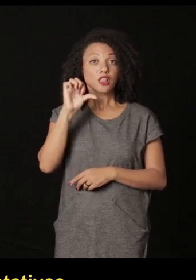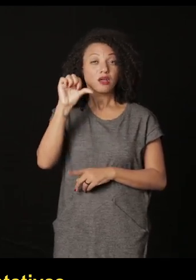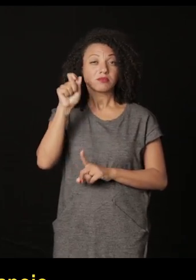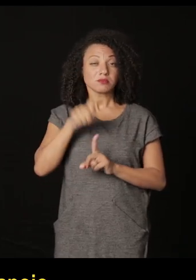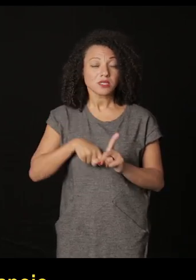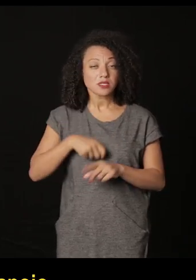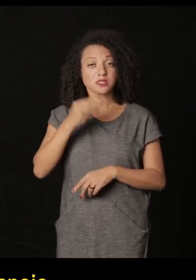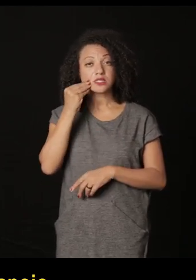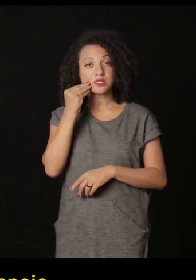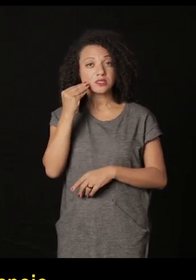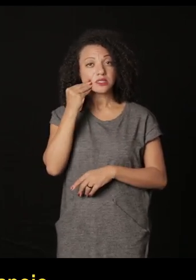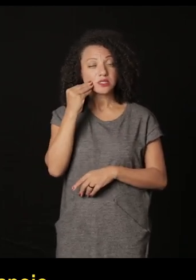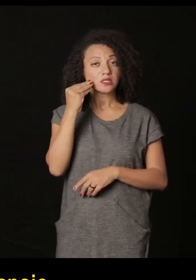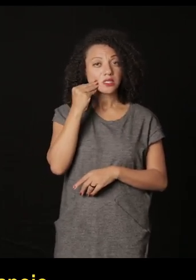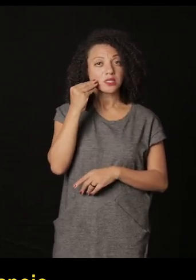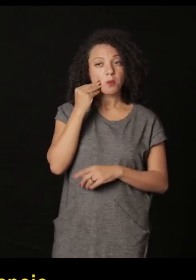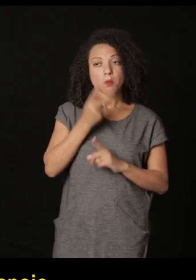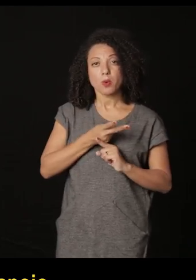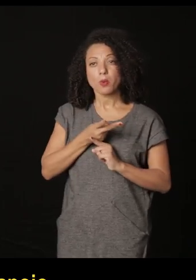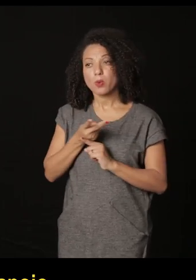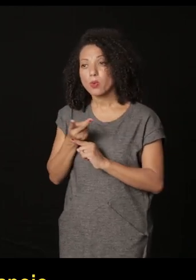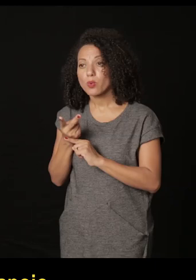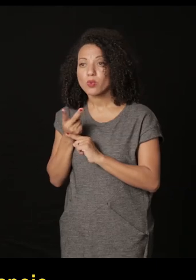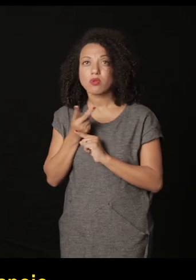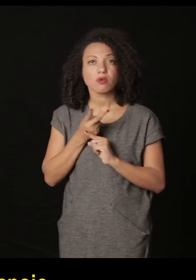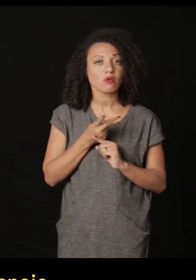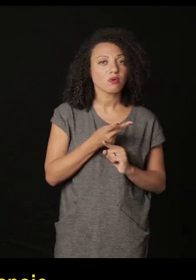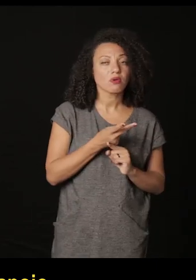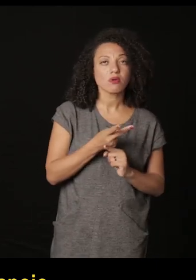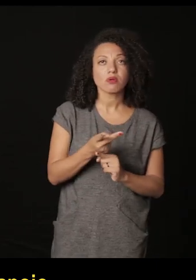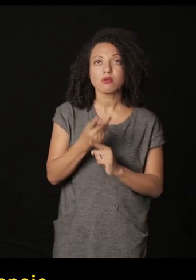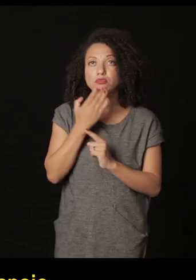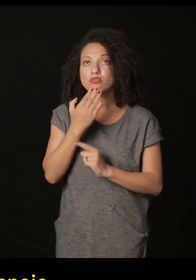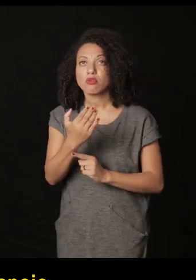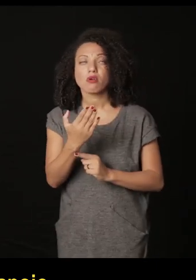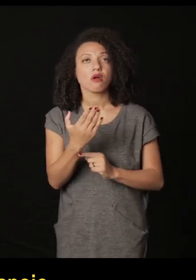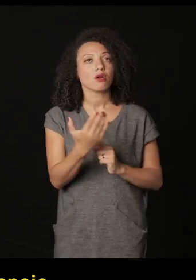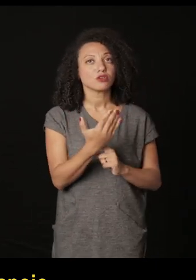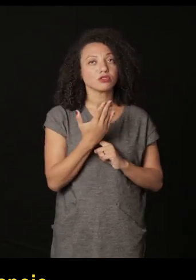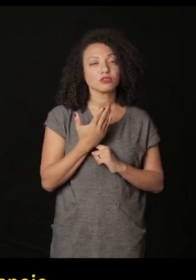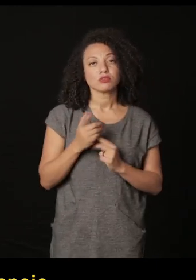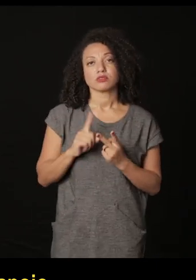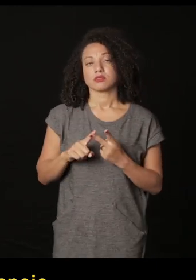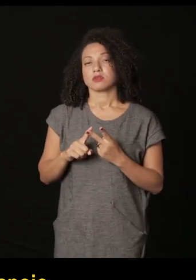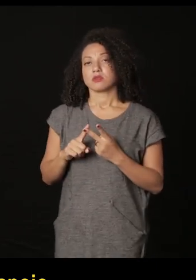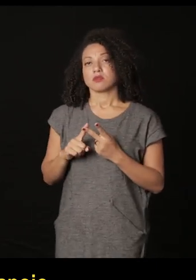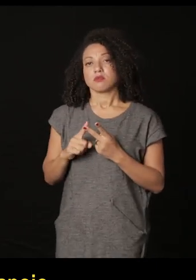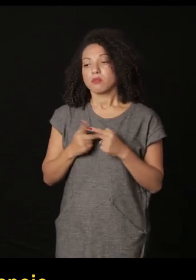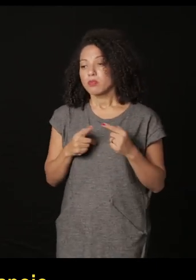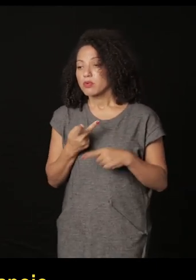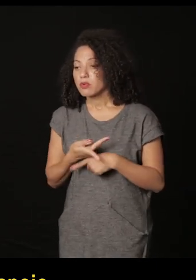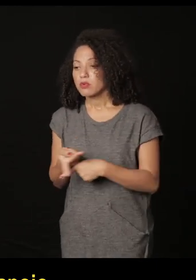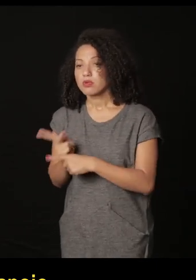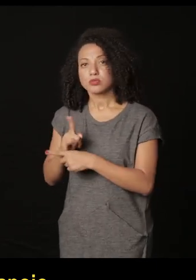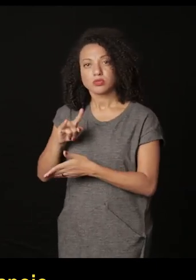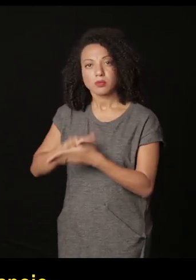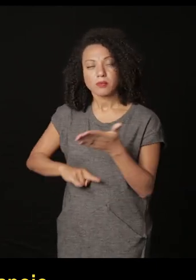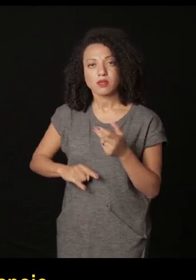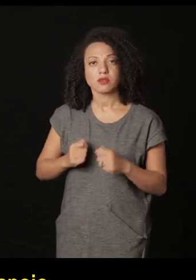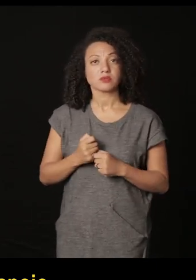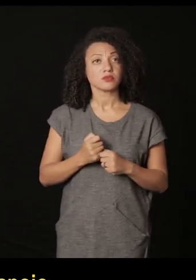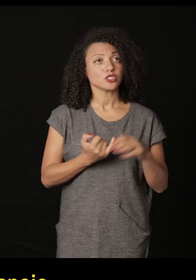foram nove meses buscando apoio documentos apoios